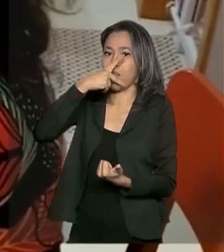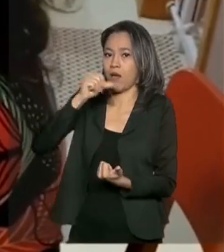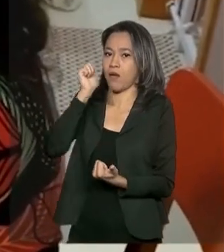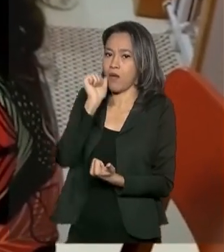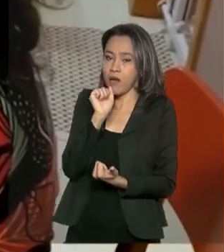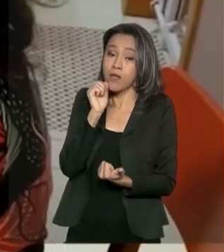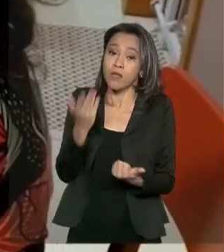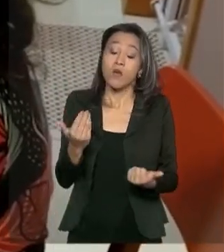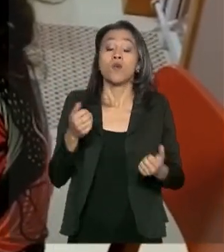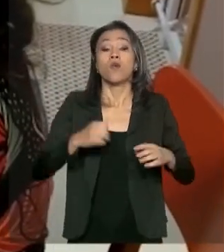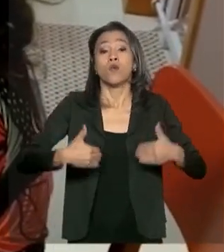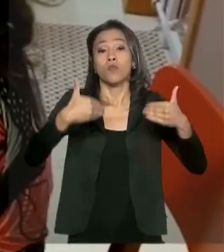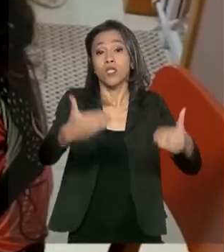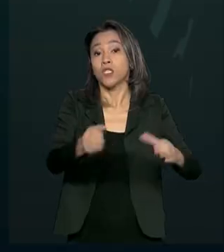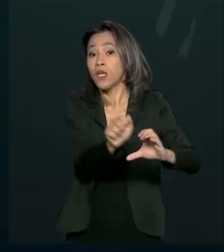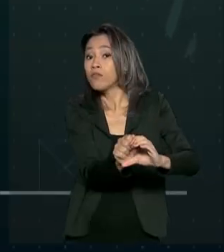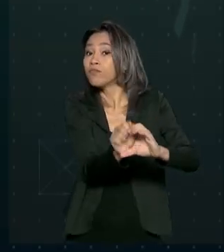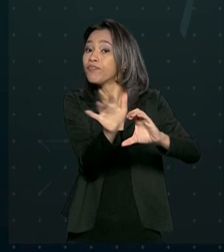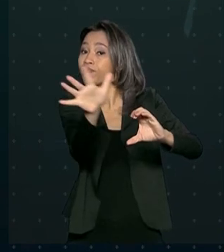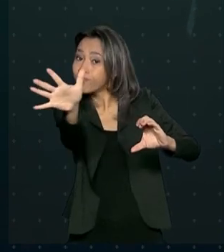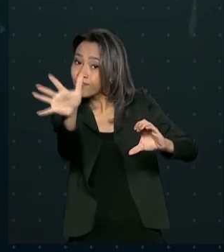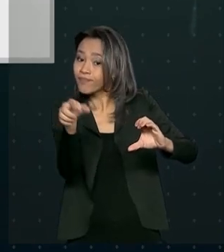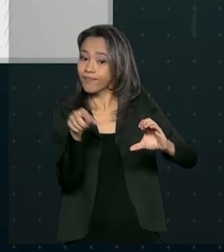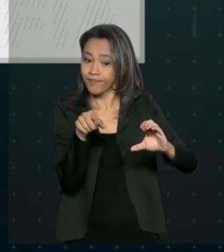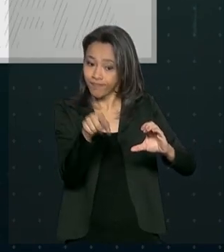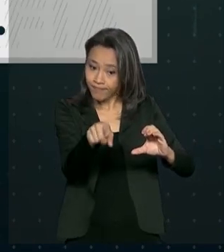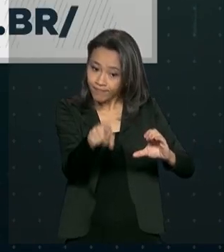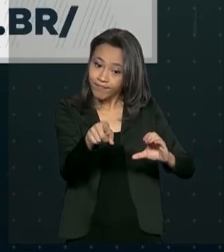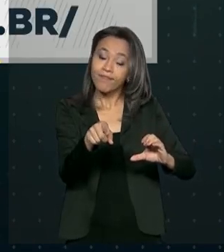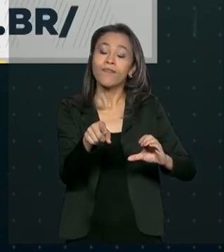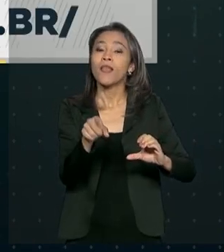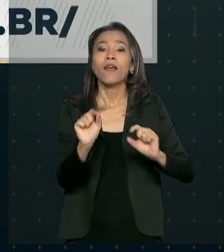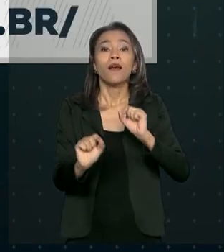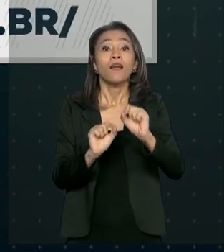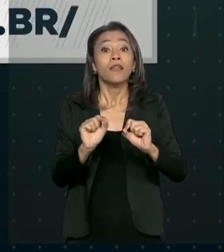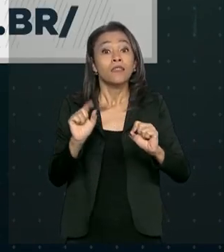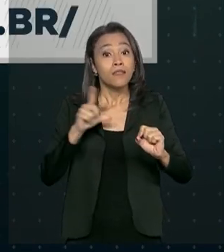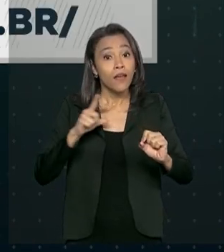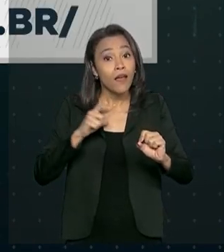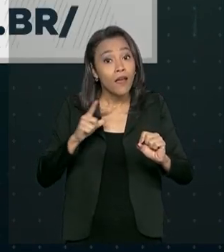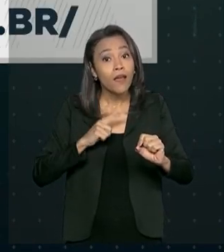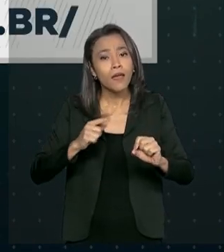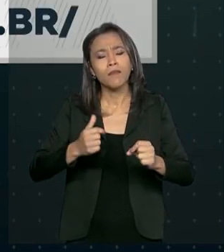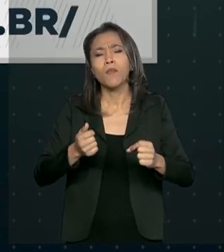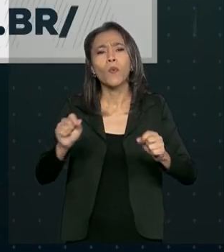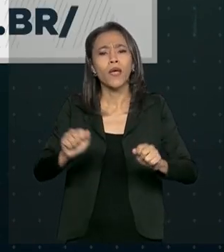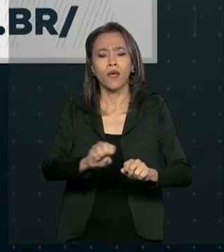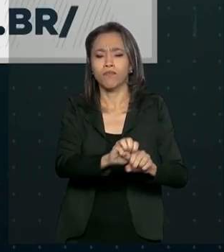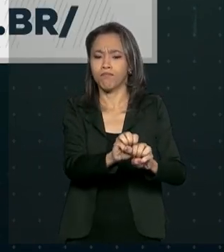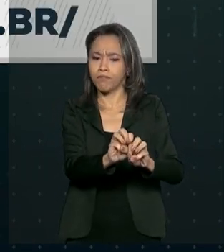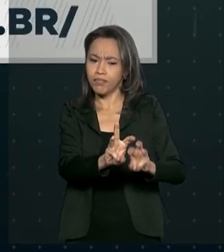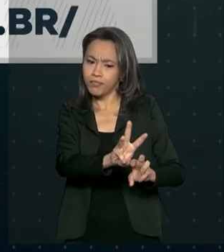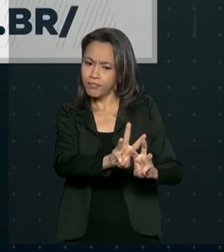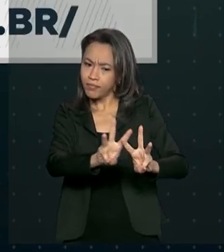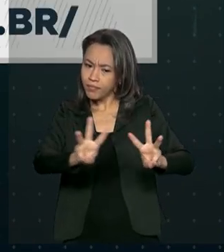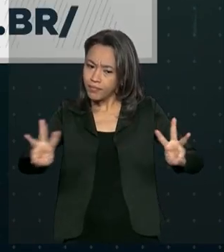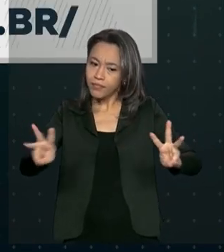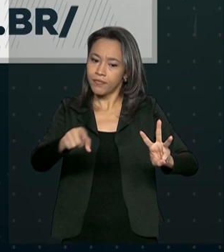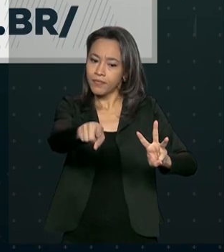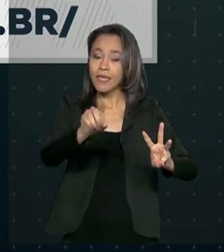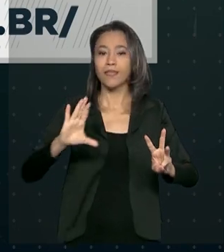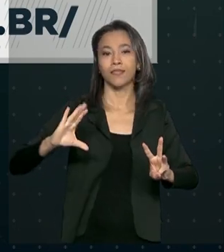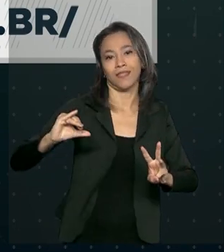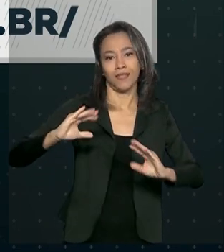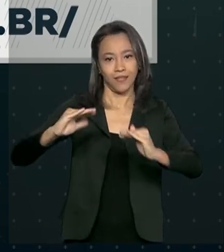Ministério da Ciência, Tecnologia, Inovações e Comunicações disponibilizou o portal Ciência em Casa